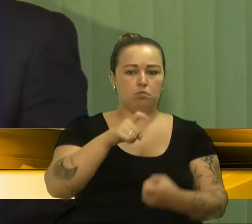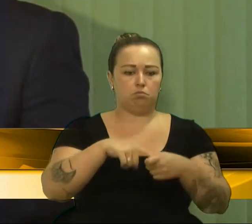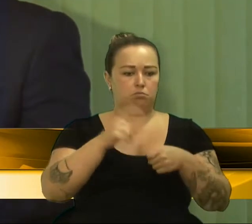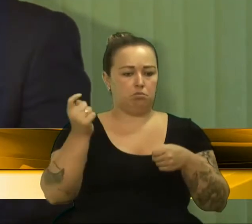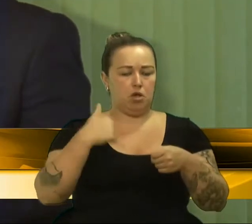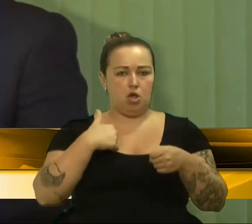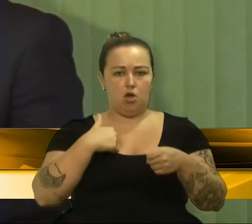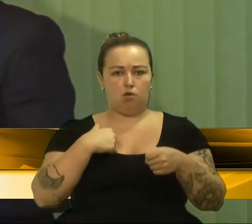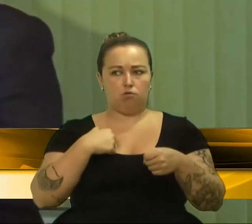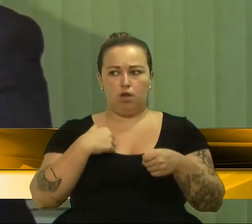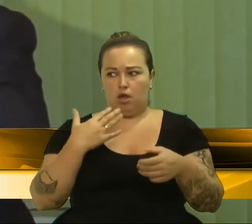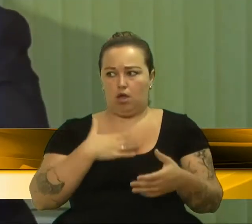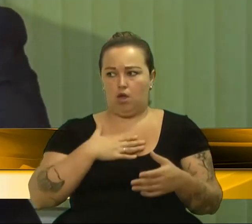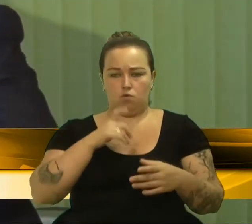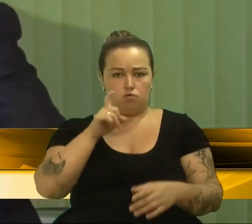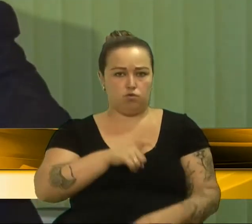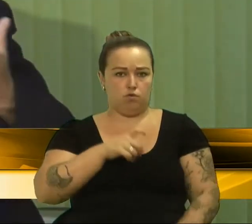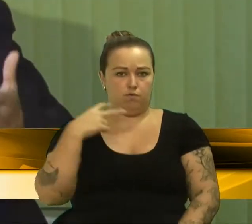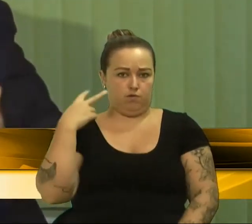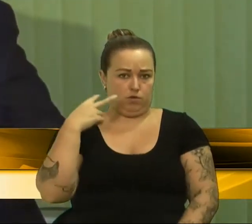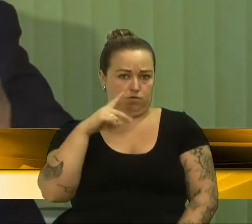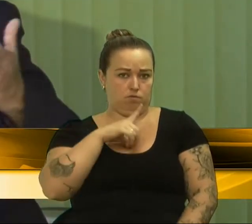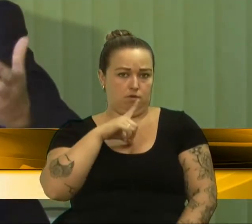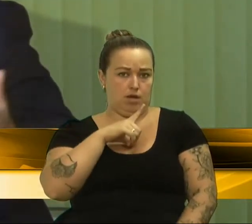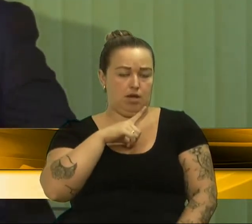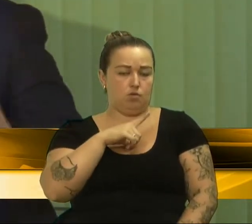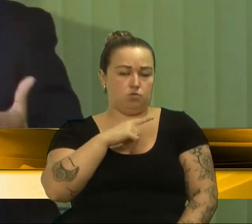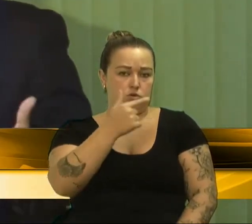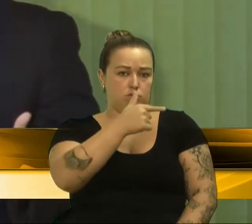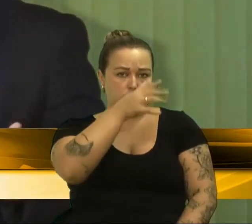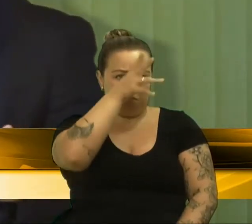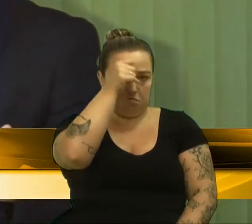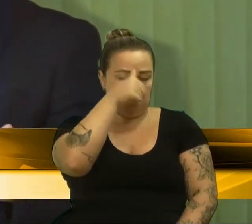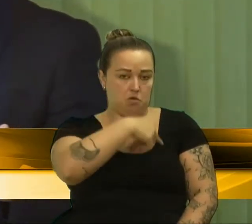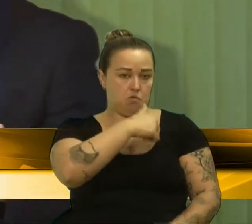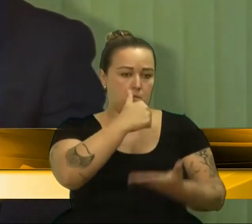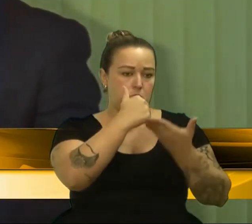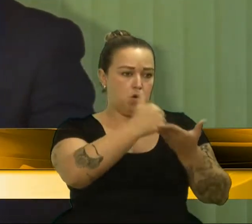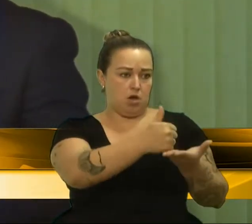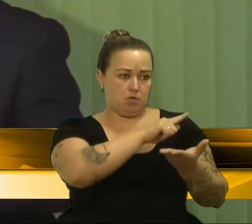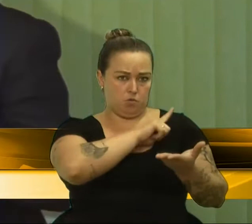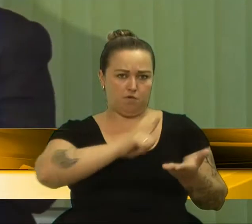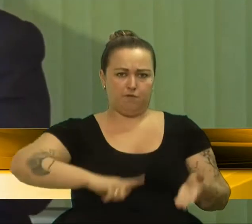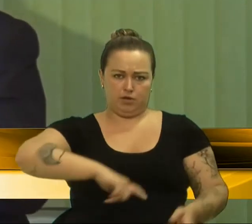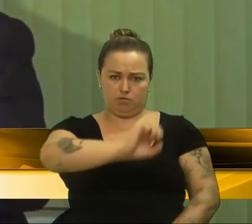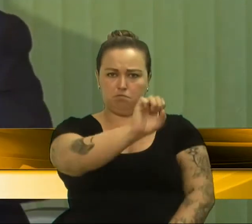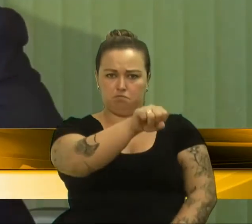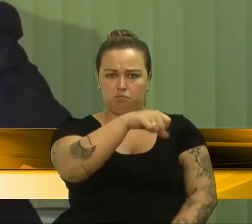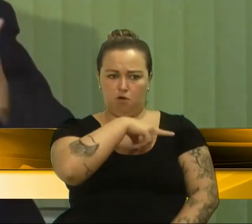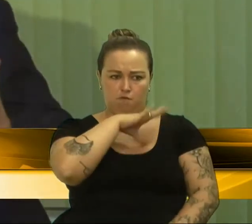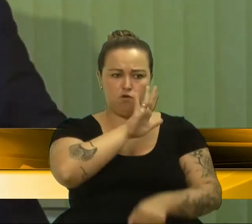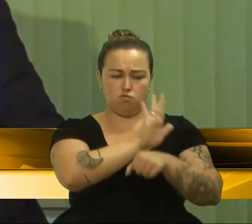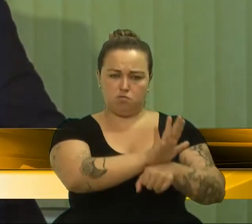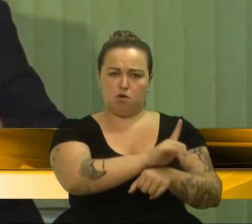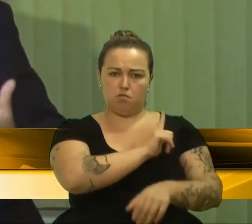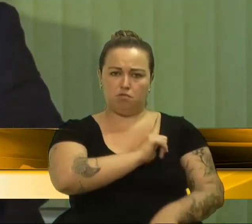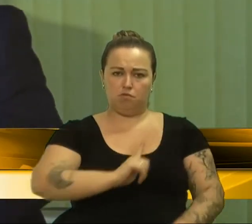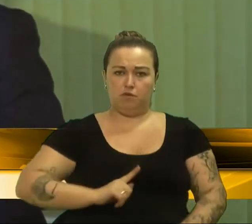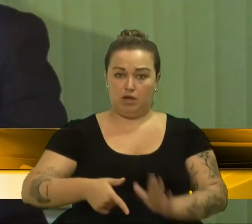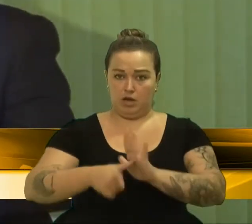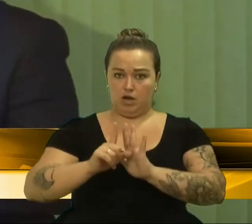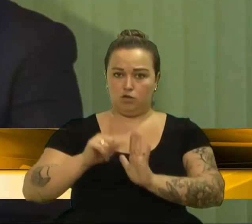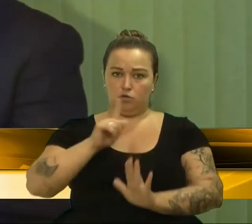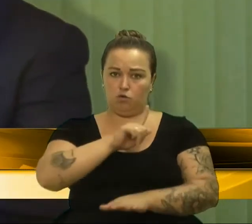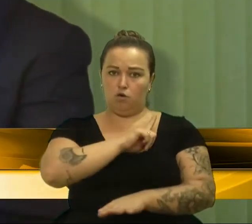vereador que hoje tem um vice do seu partido e vou colaborar com esse governo, sim, porque no governo anterior eu acabei